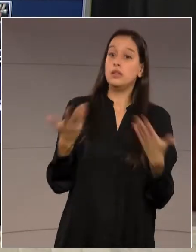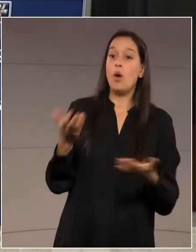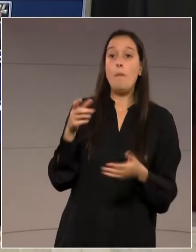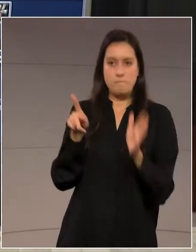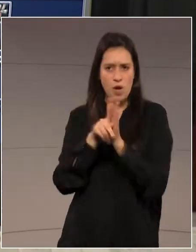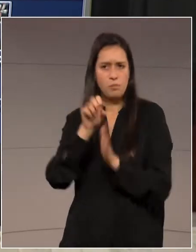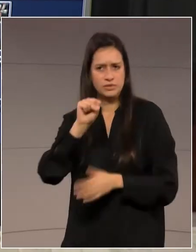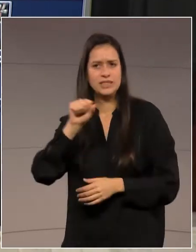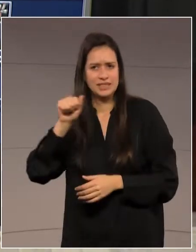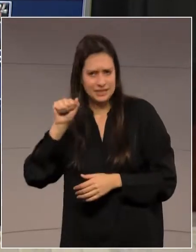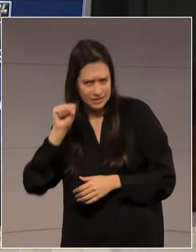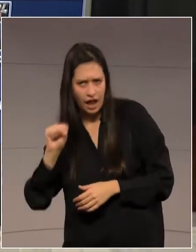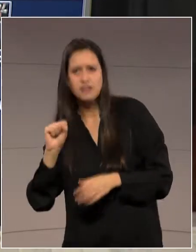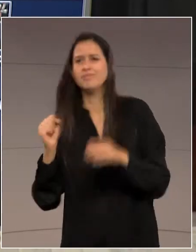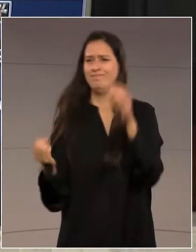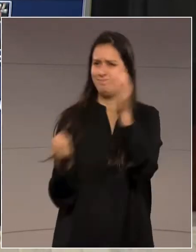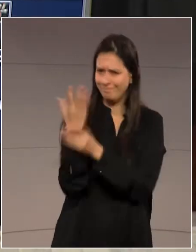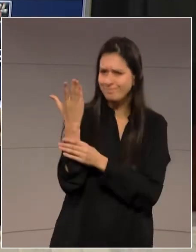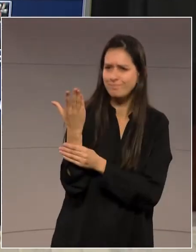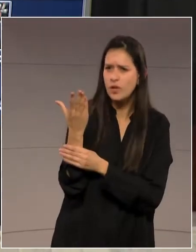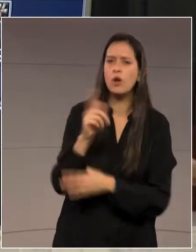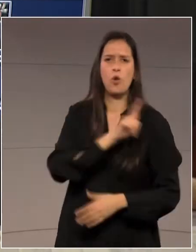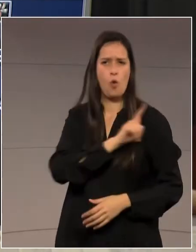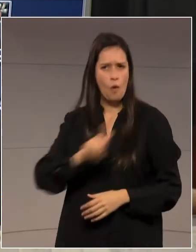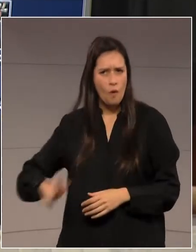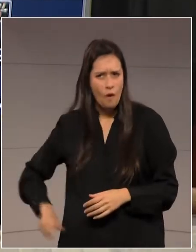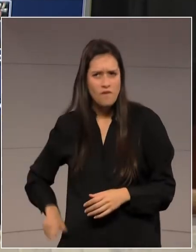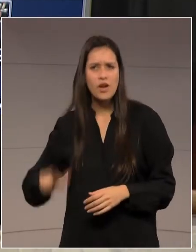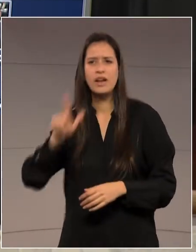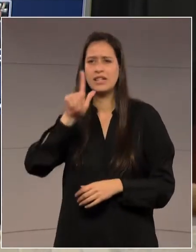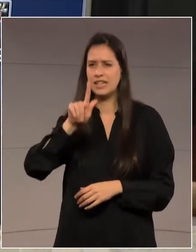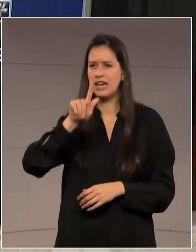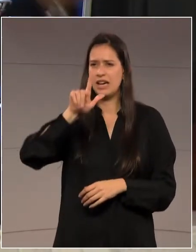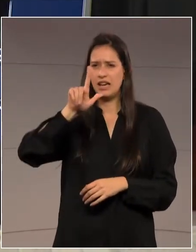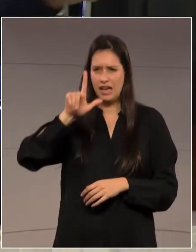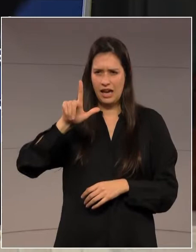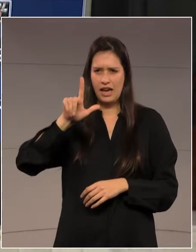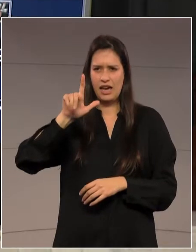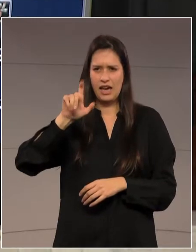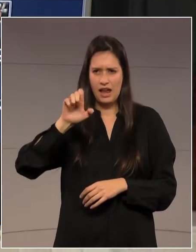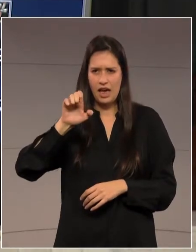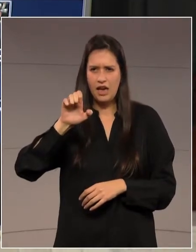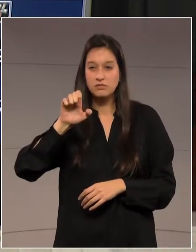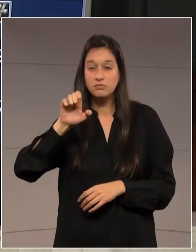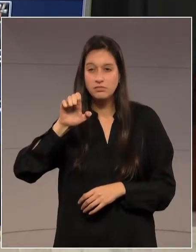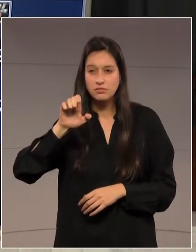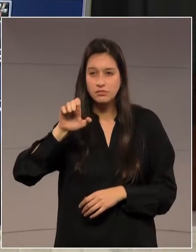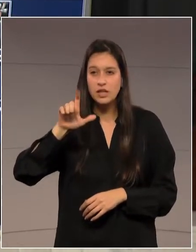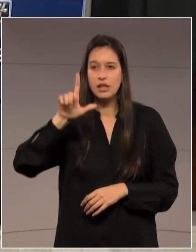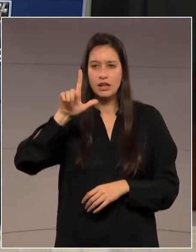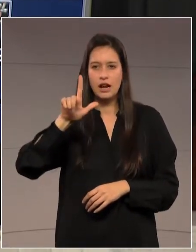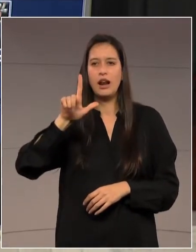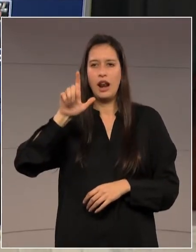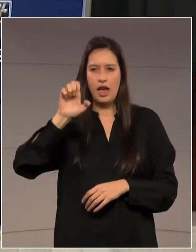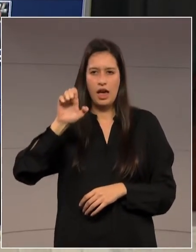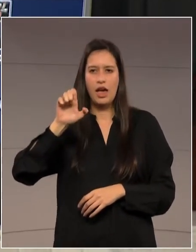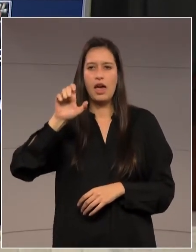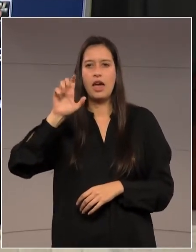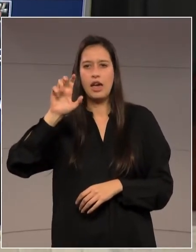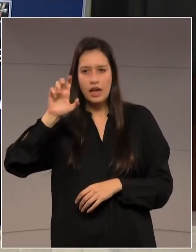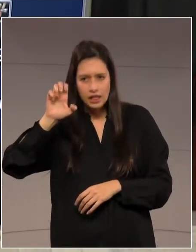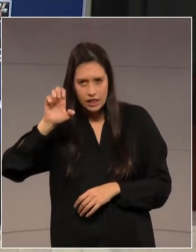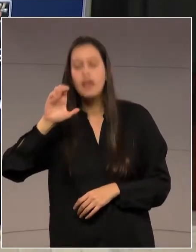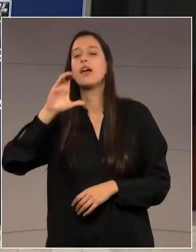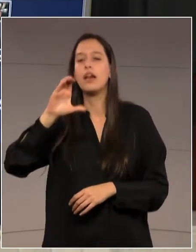criação no governo Jaime Lerner, nós denunciamos, condenamos este modelo. Ele só